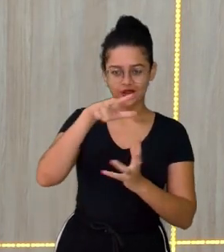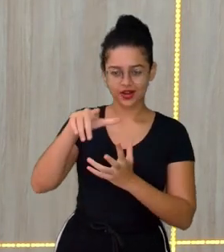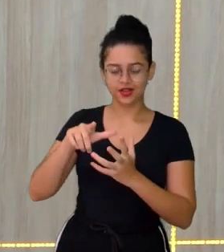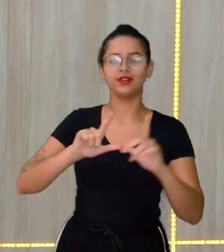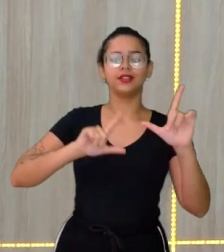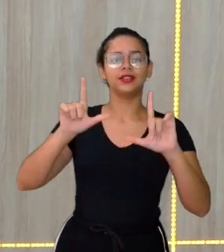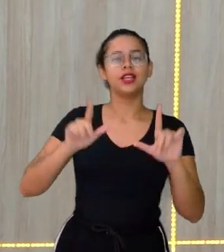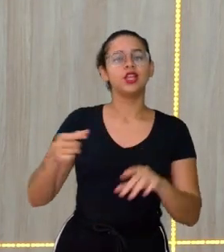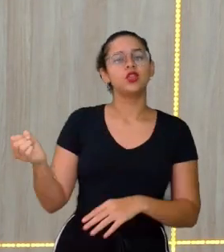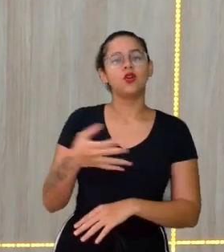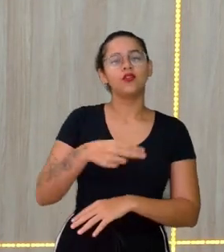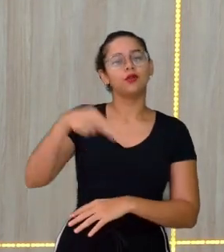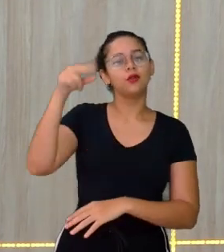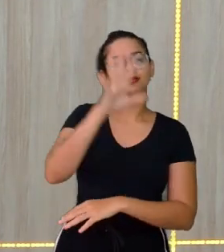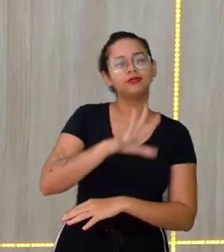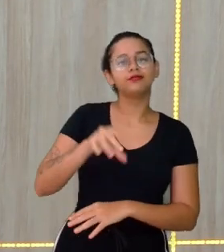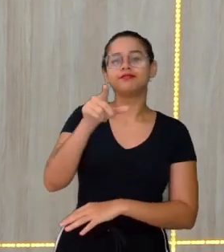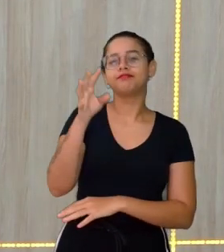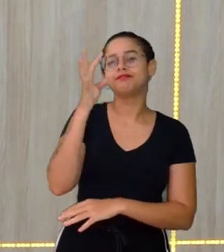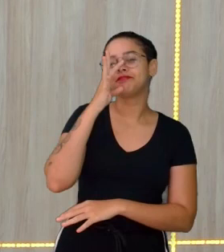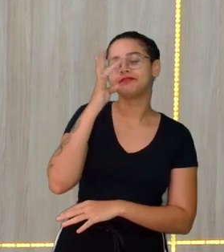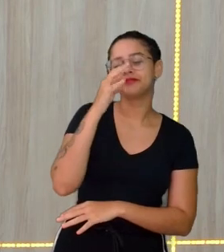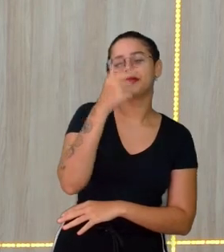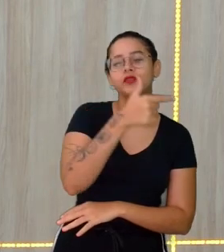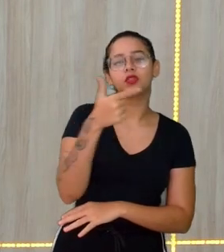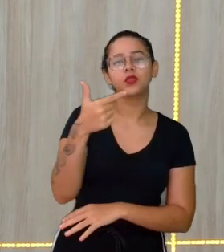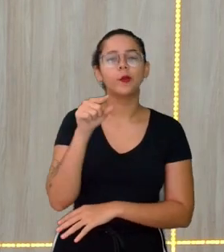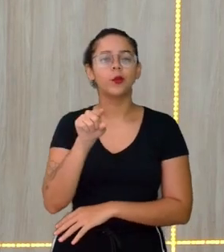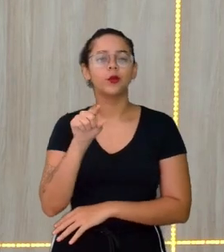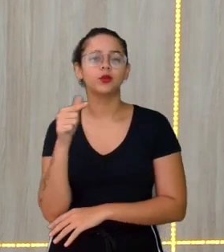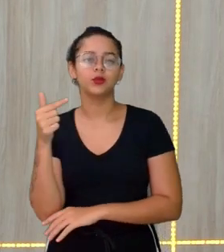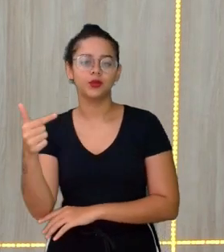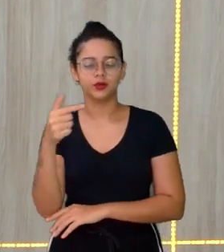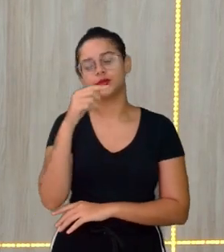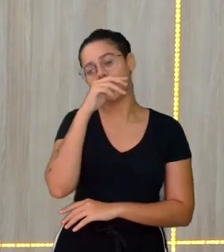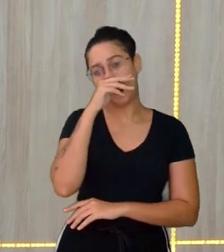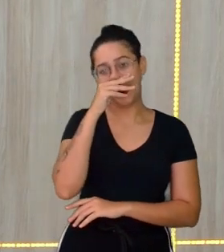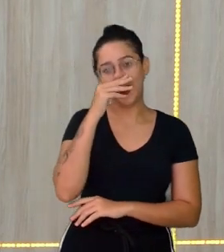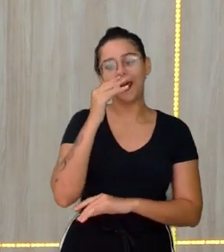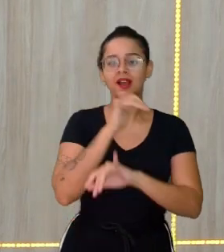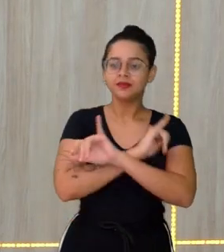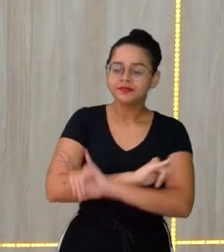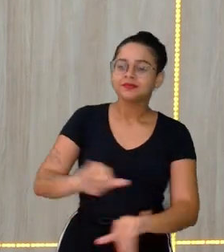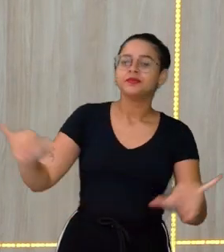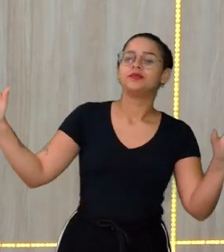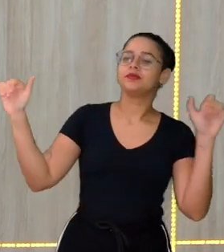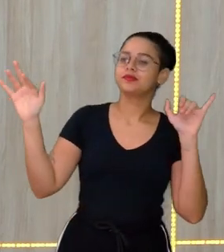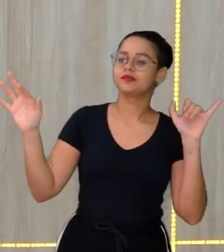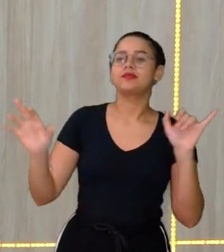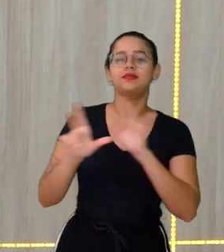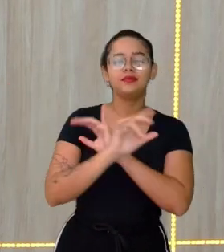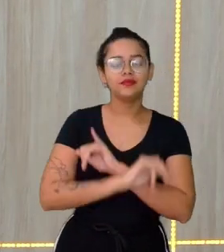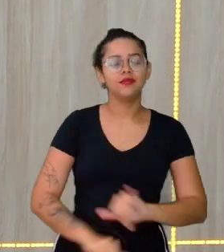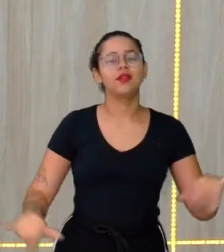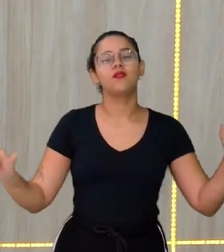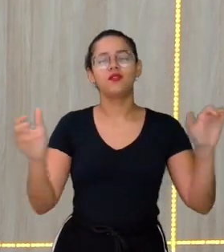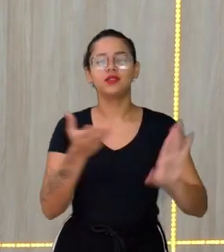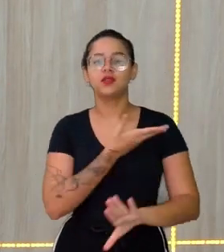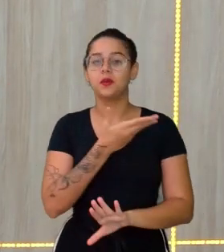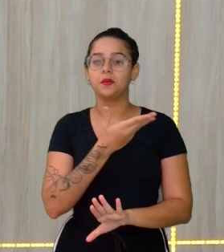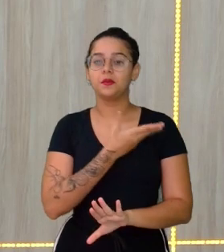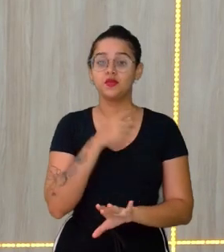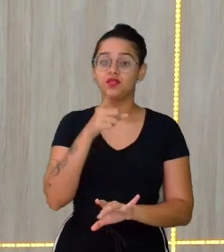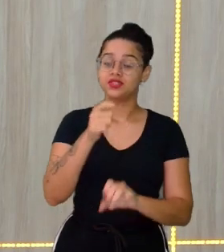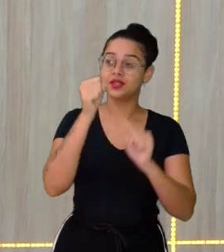Nordeste, você está aqui nos assistindo 22.2, avisa o colega, avisa Que você